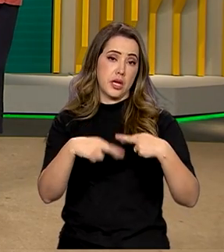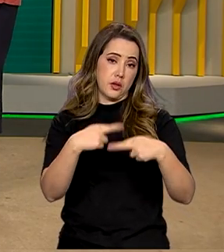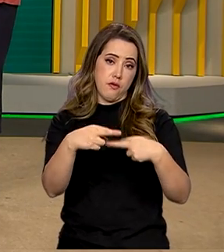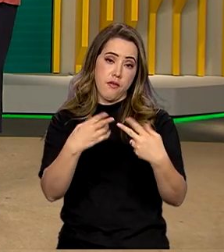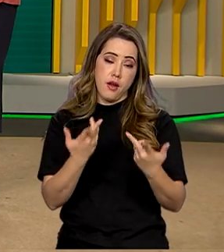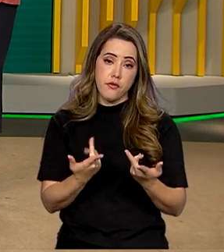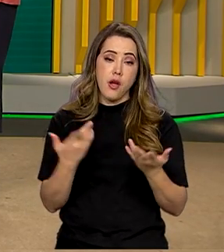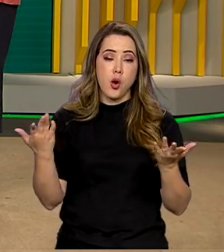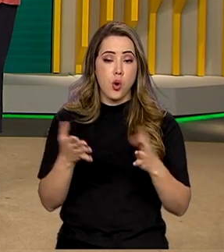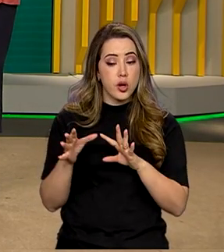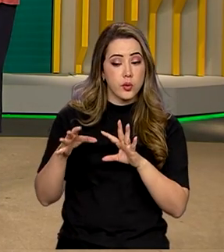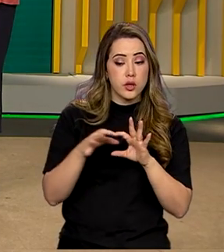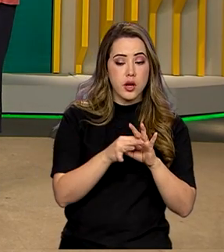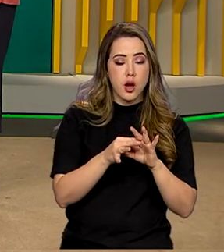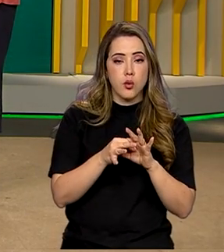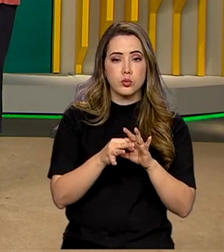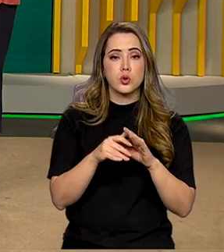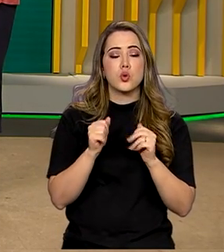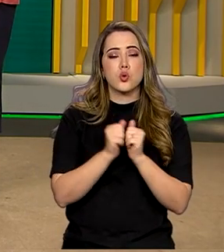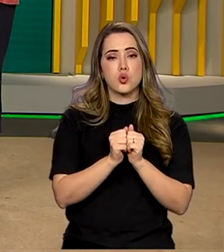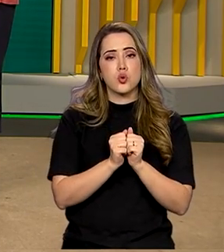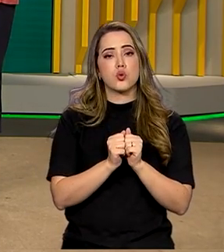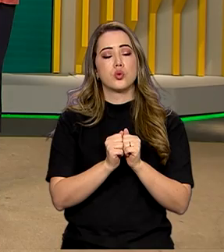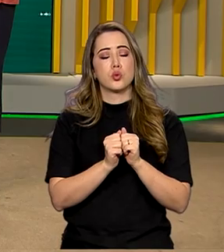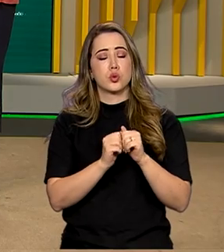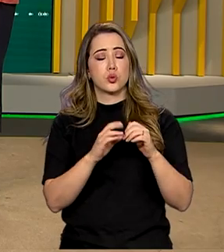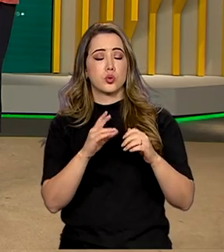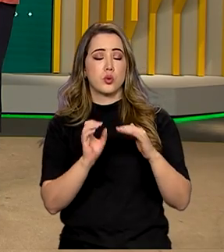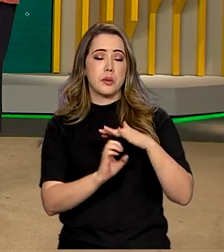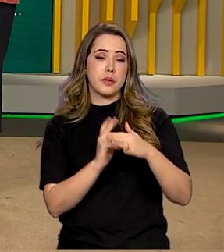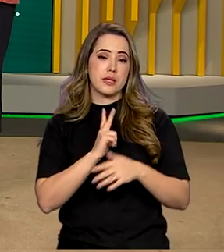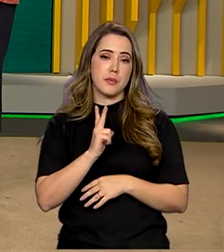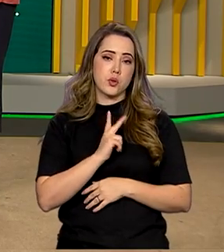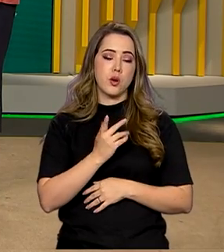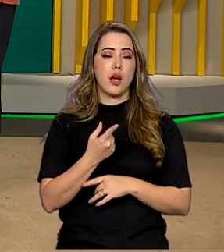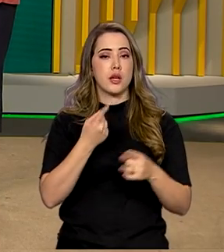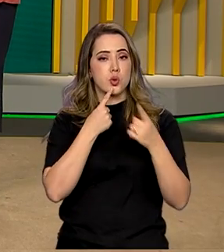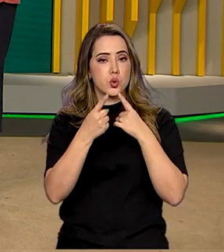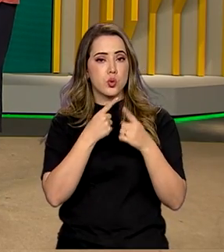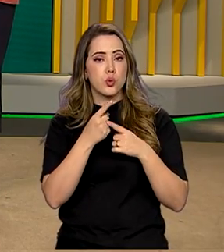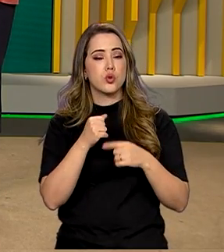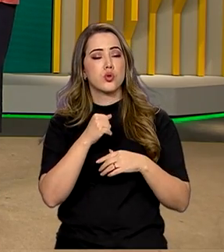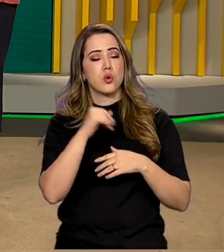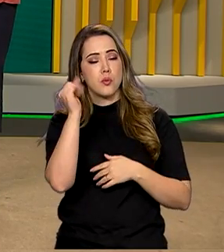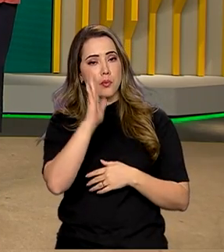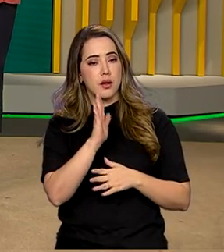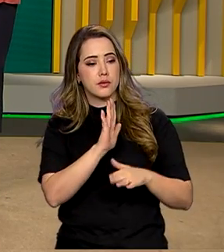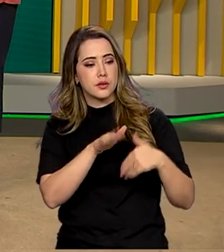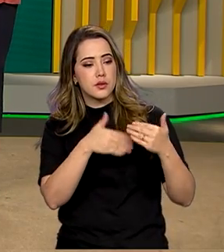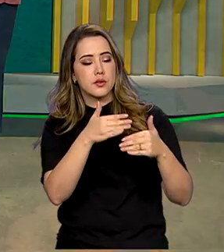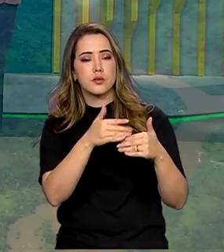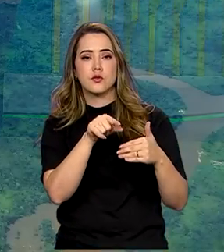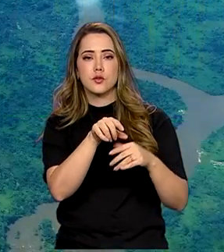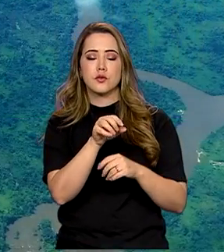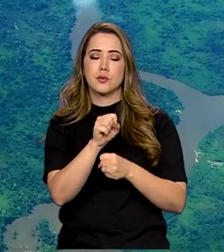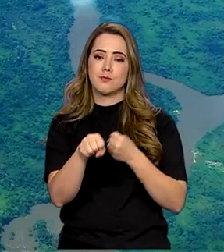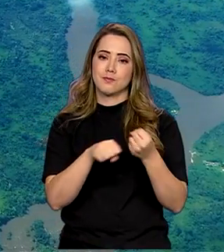é estreitar a parceria com a iniciativa privada, que discute um plano nacional de desenvolvimento sustentável.